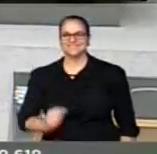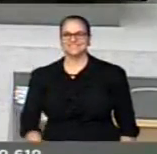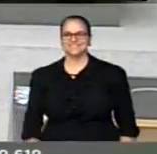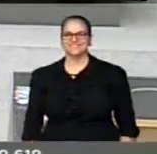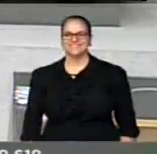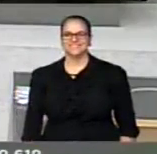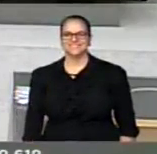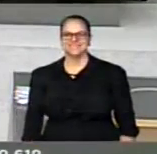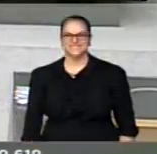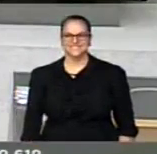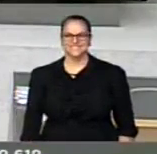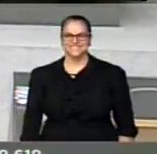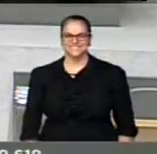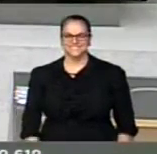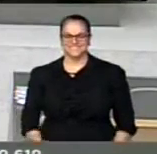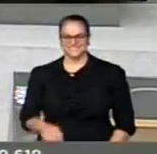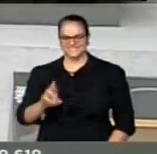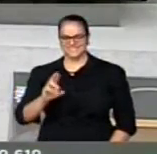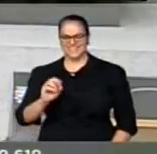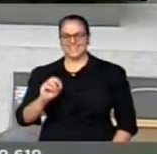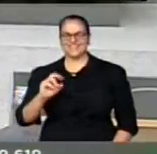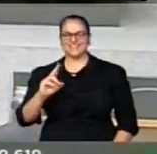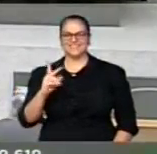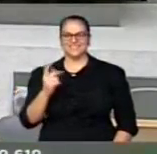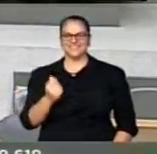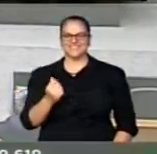Arnaldo Jordi, Rocha, Espiridão Amin,